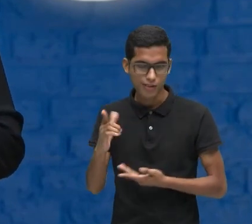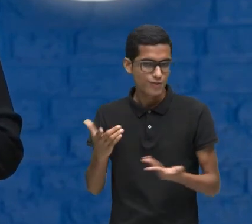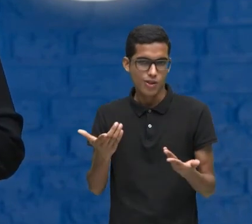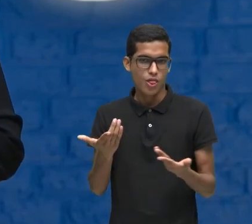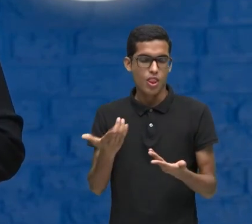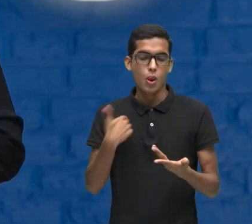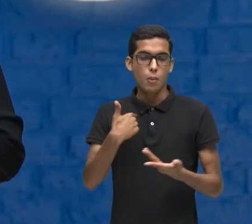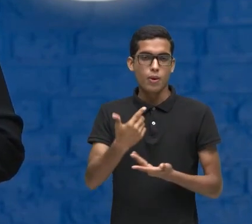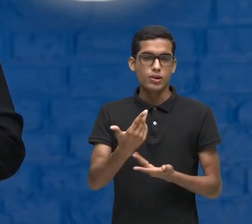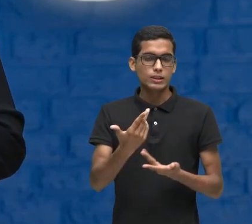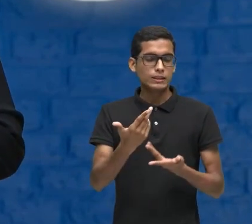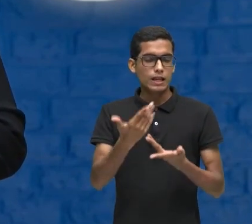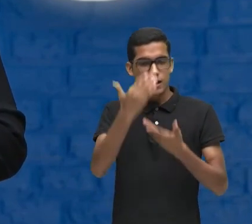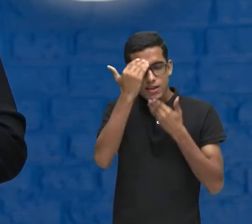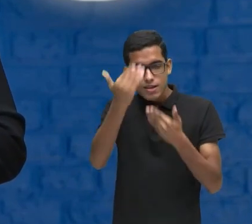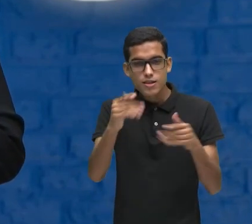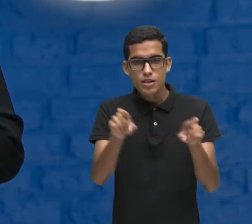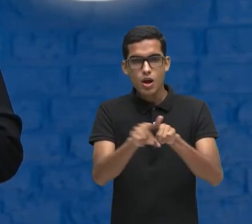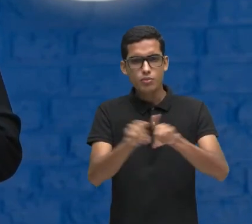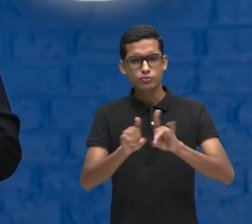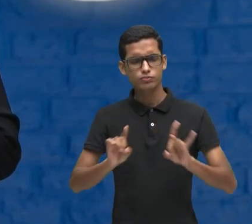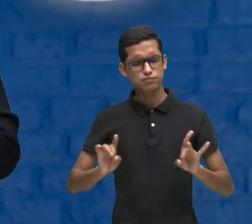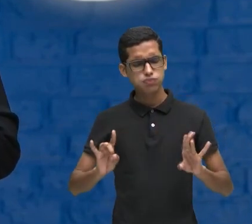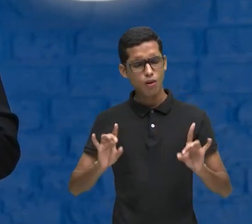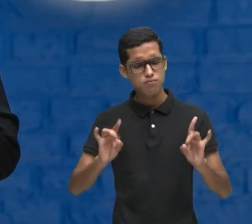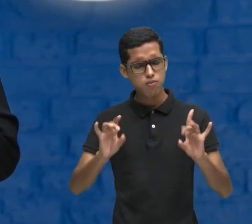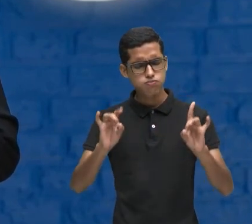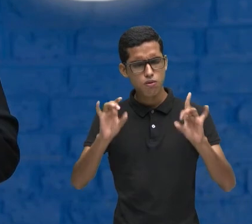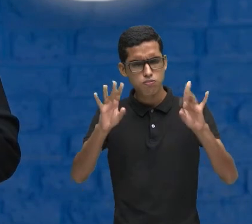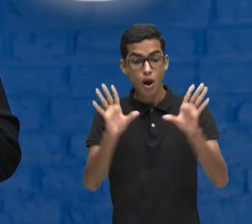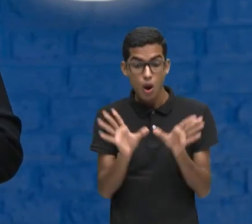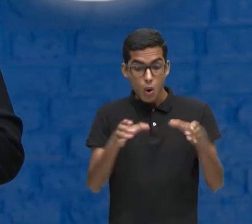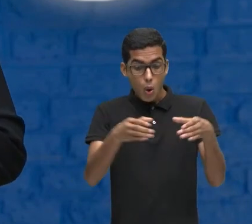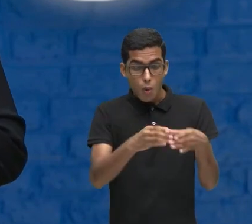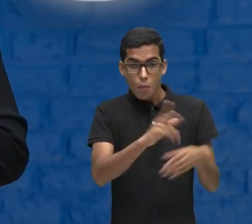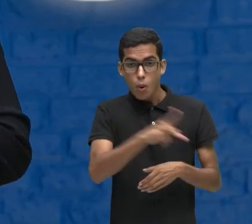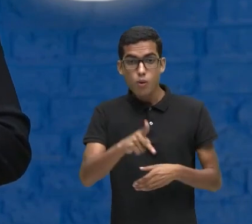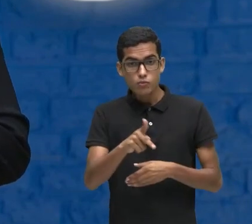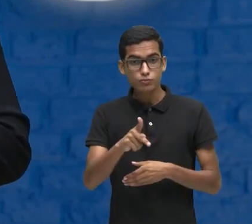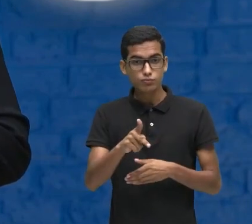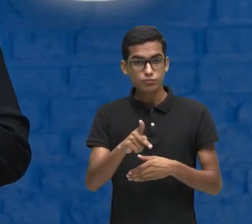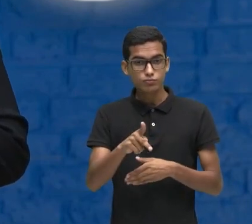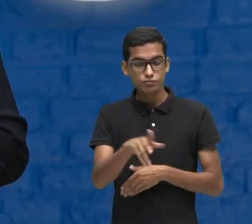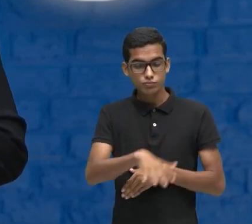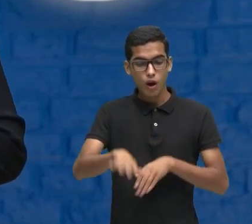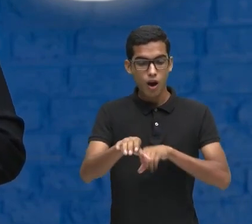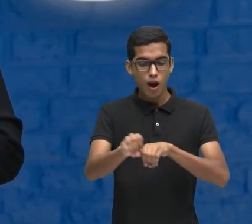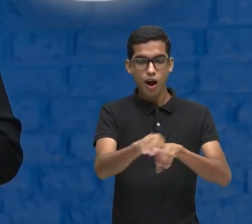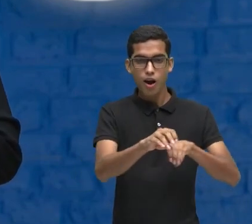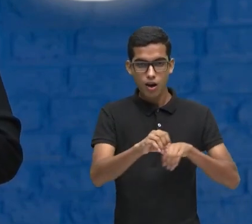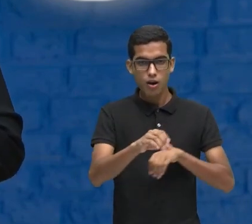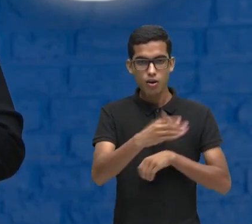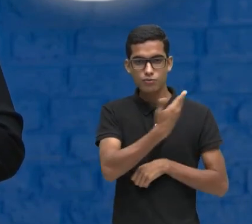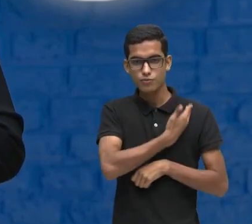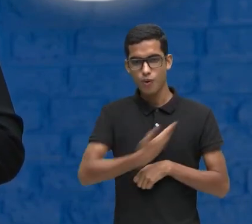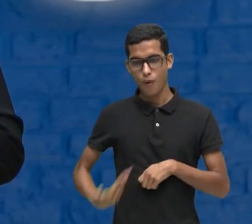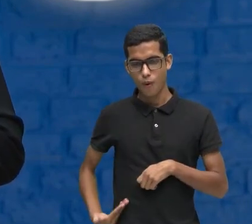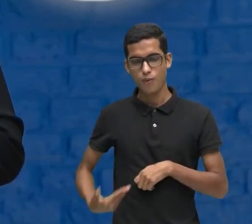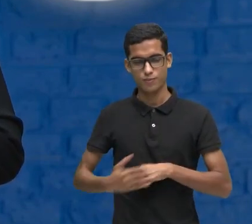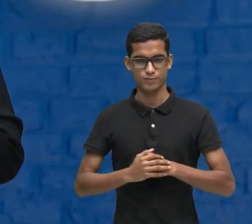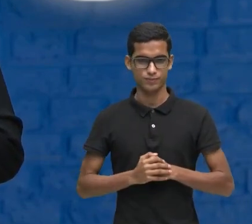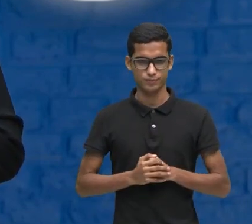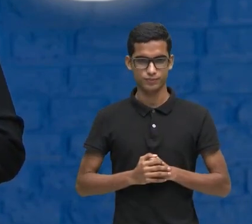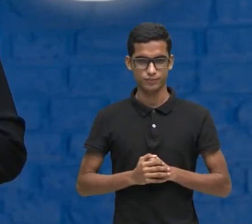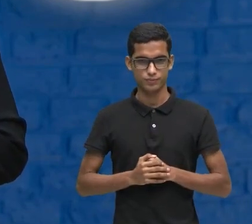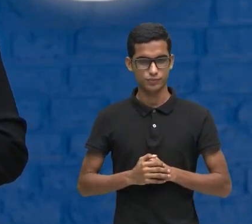todo especial A todos os professores Da nossa rede estadual De educação A você